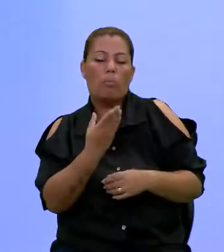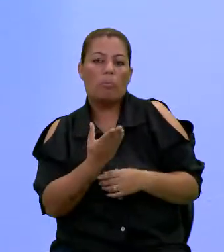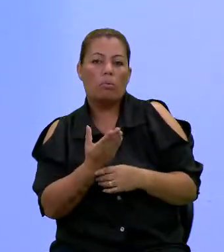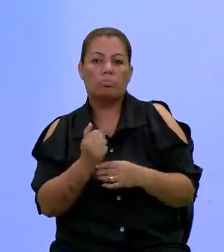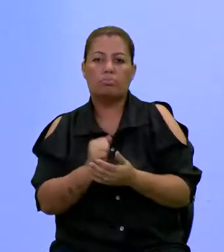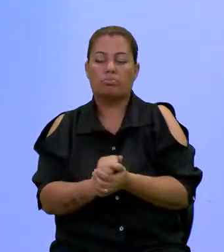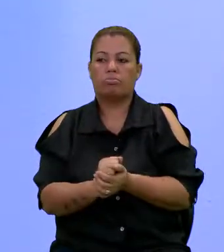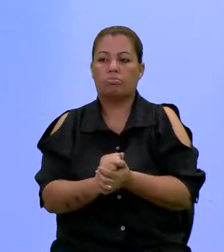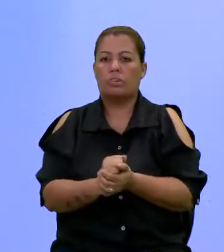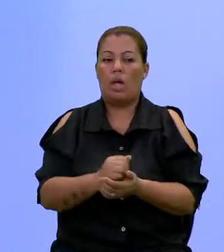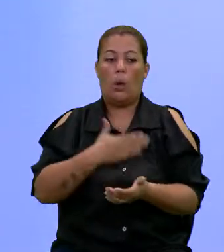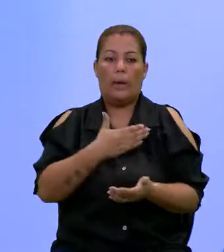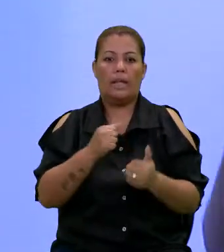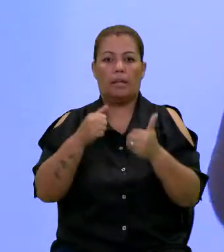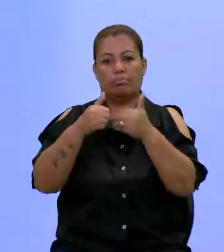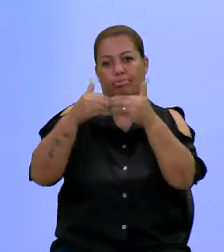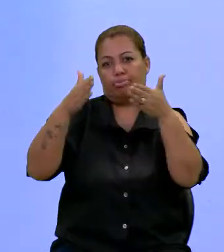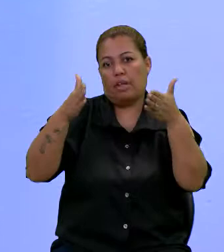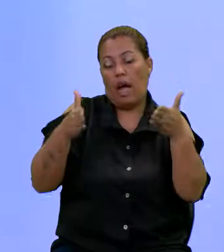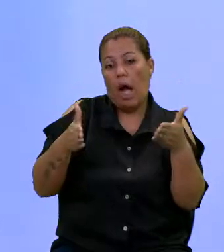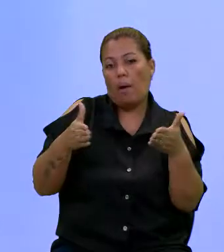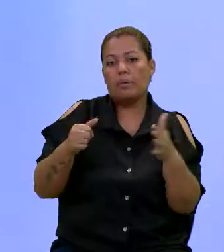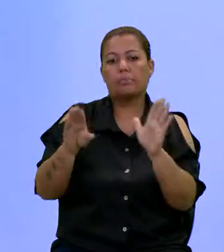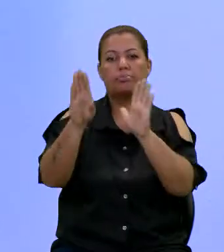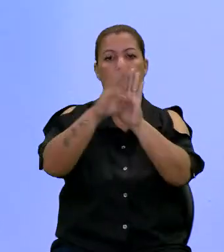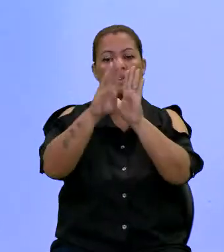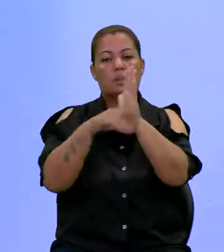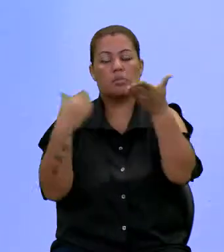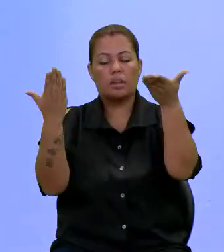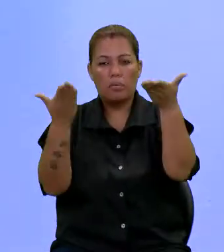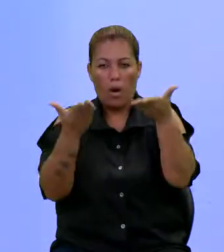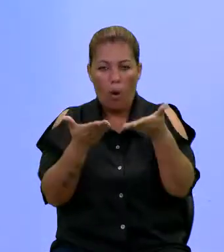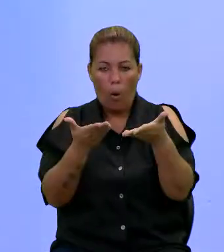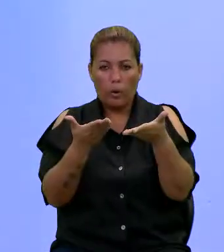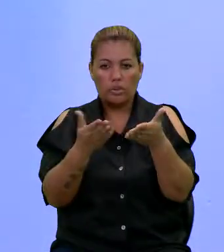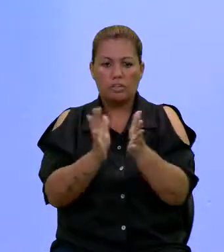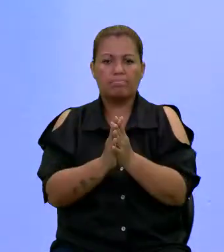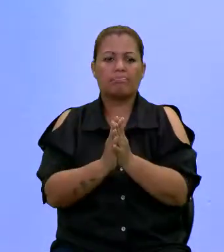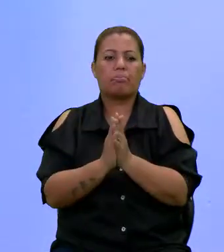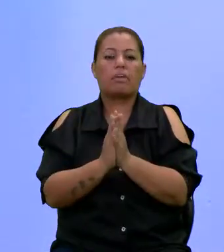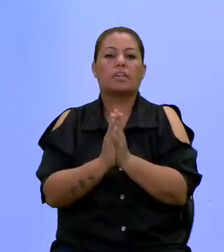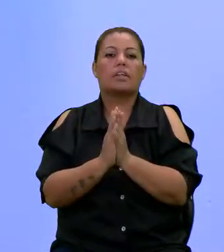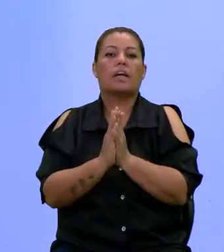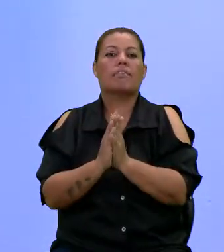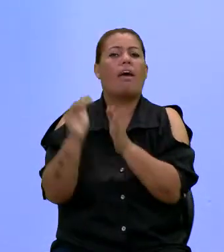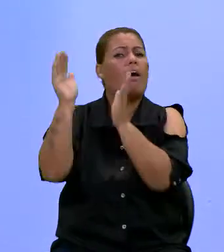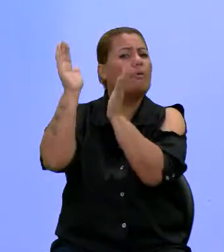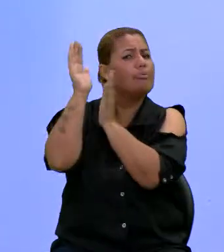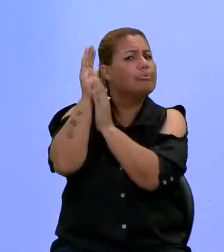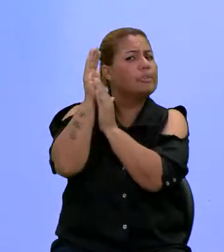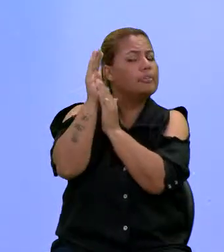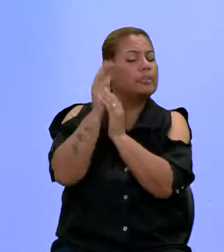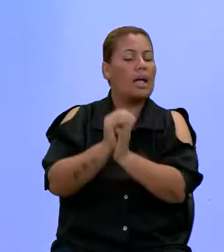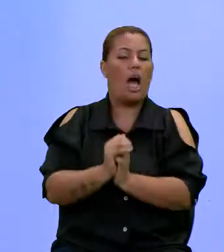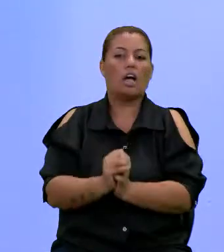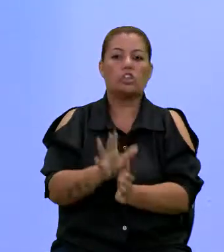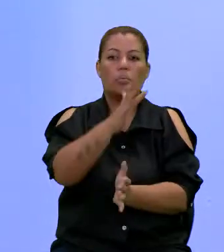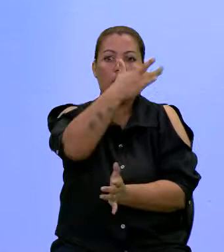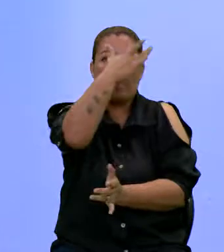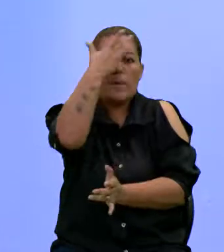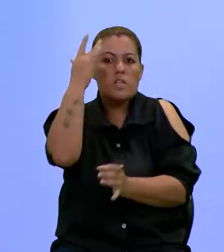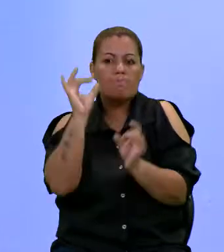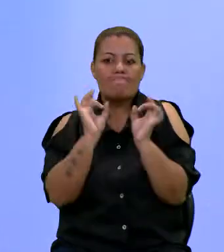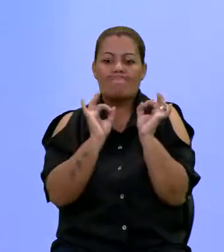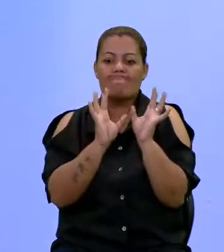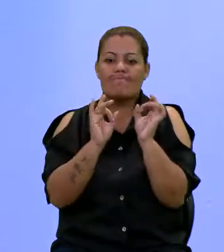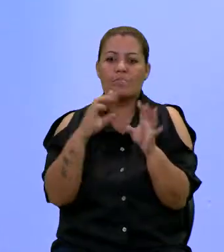eu queria aqui abrir esse programa hoje e ir fazendo até uma homenagem para uma pessoa muito